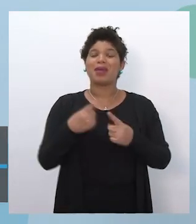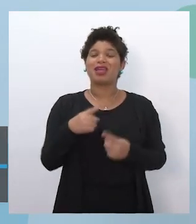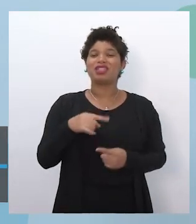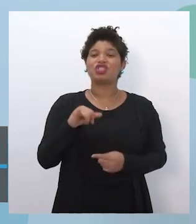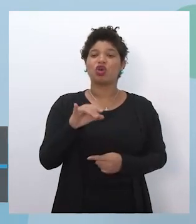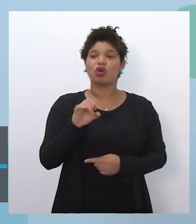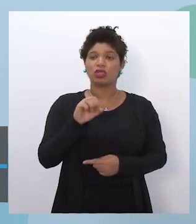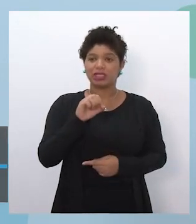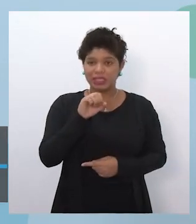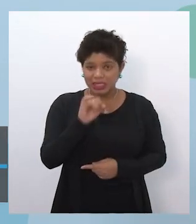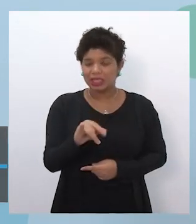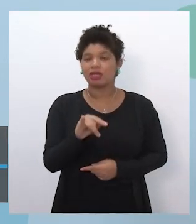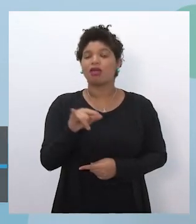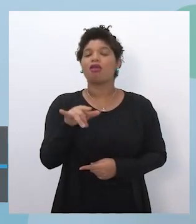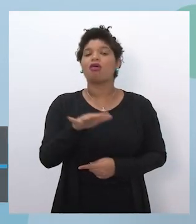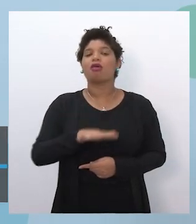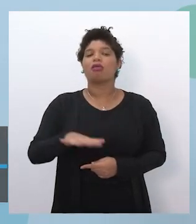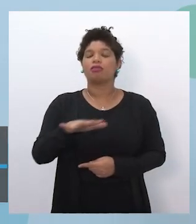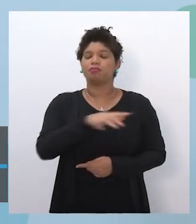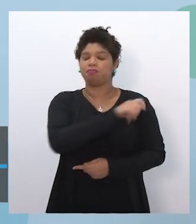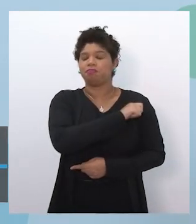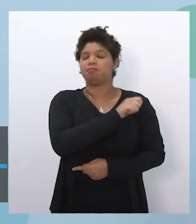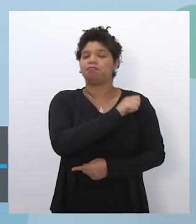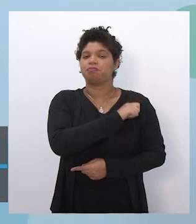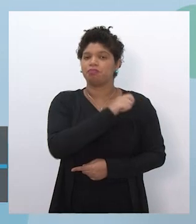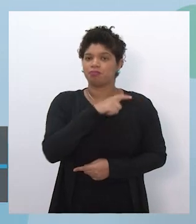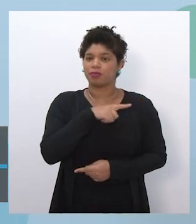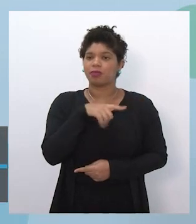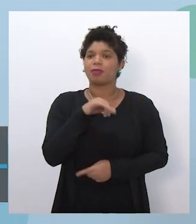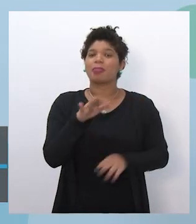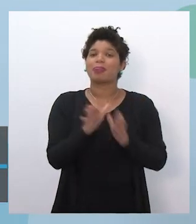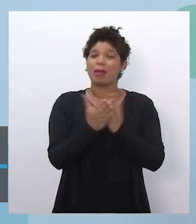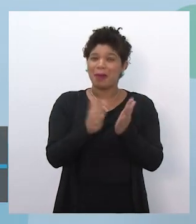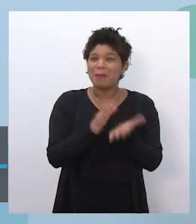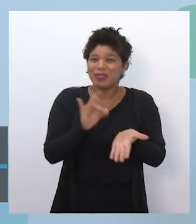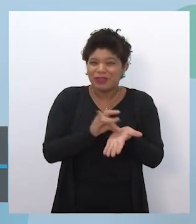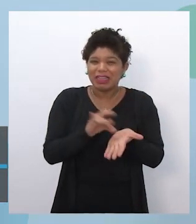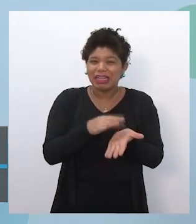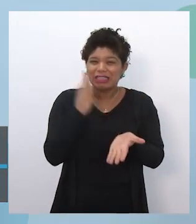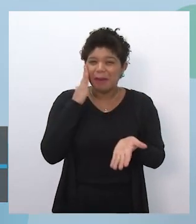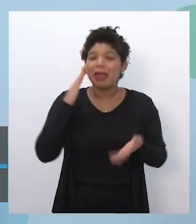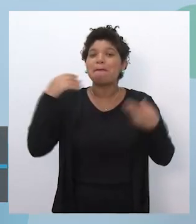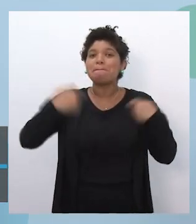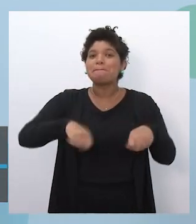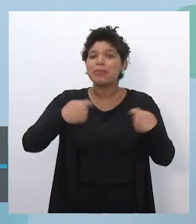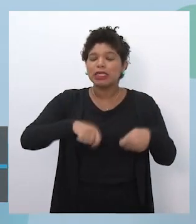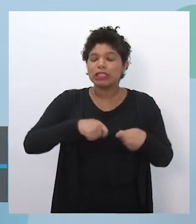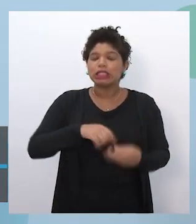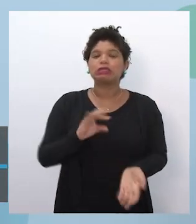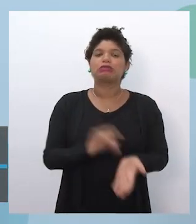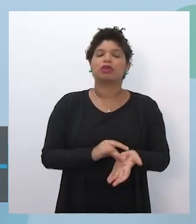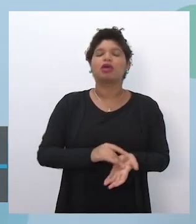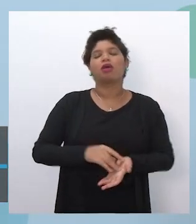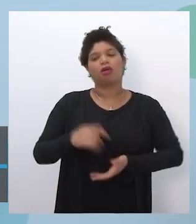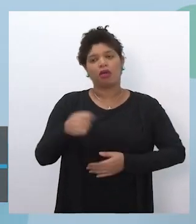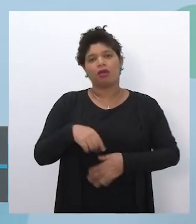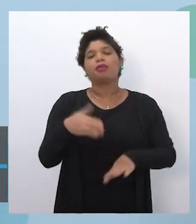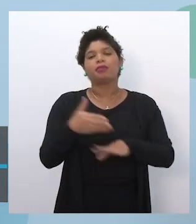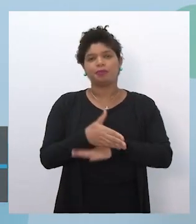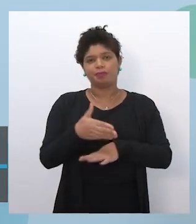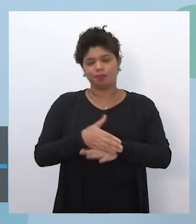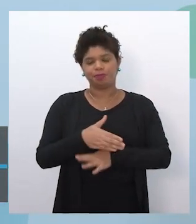tiverem nesse público-alvo, seguindo os critérios de priorização da resolução e que optarem por participar